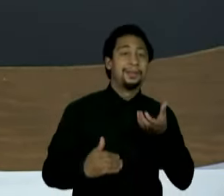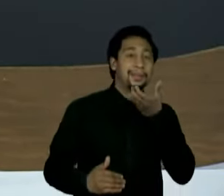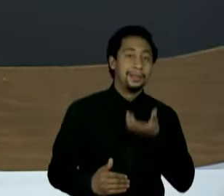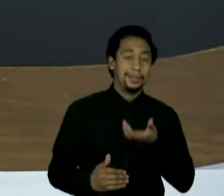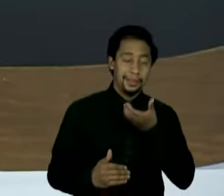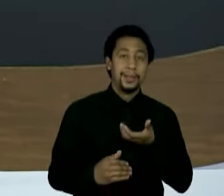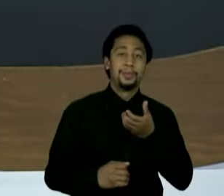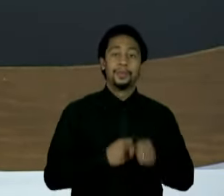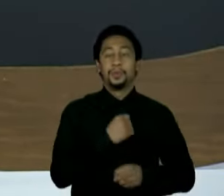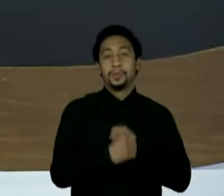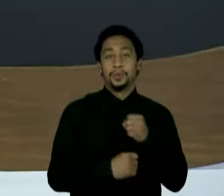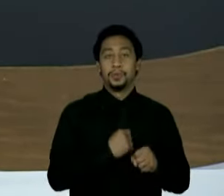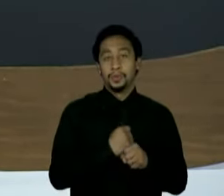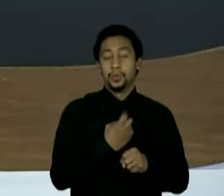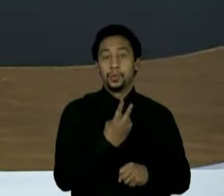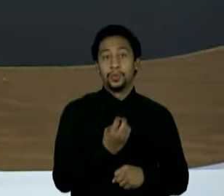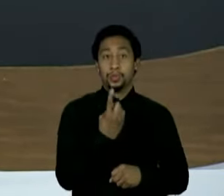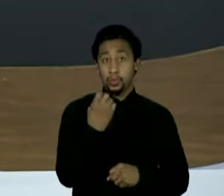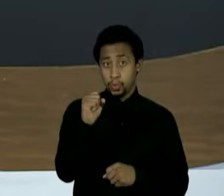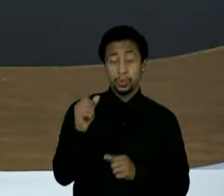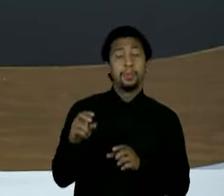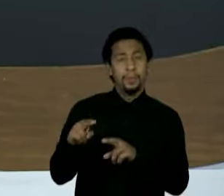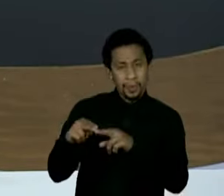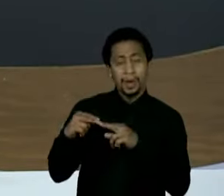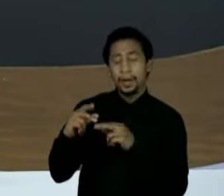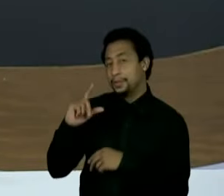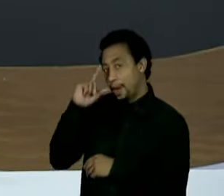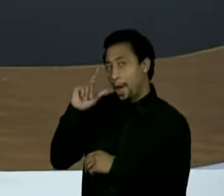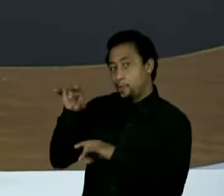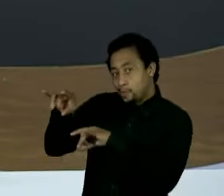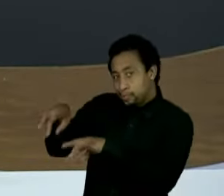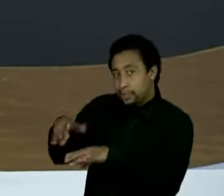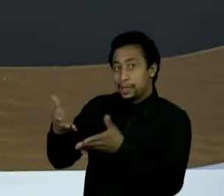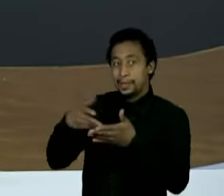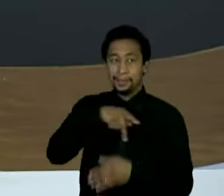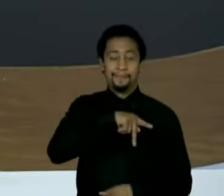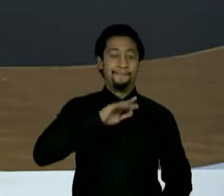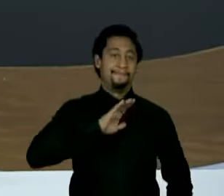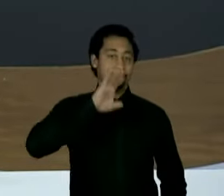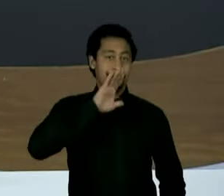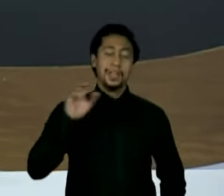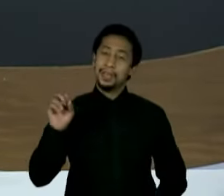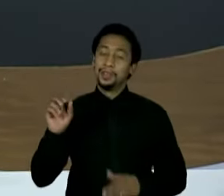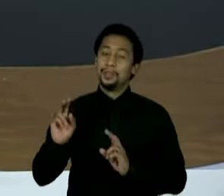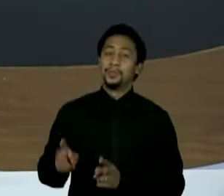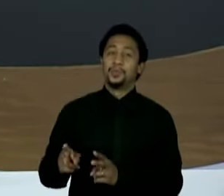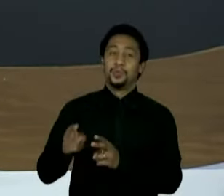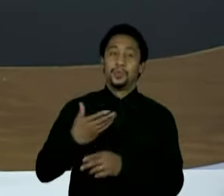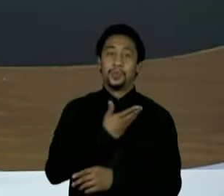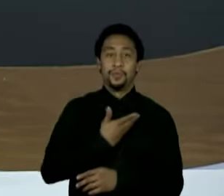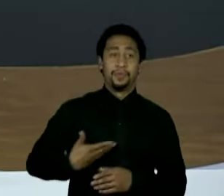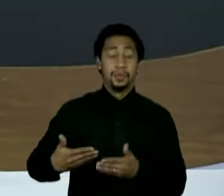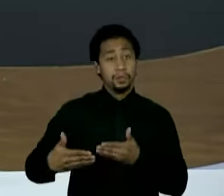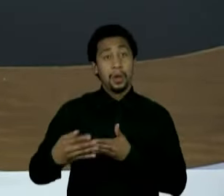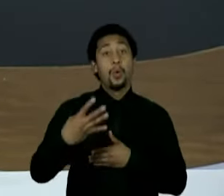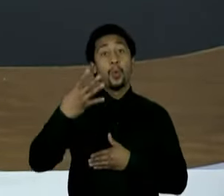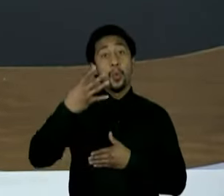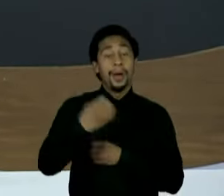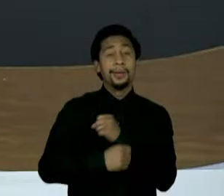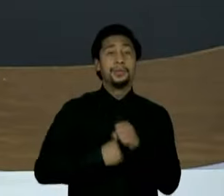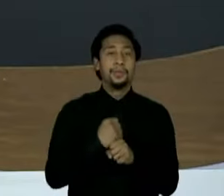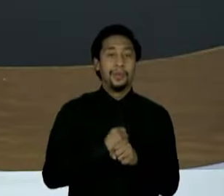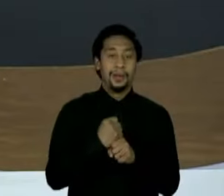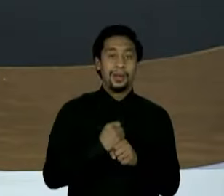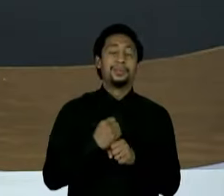de Geraldo Alckmin para disputar a presidência. Há quatro anos ele foi ao segundo turno, mas perdeu uma